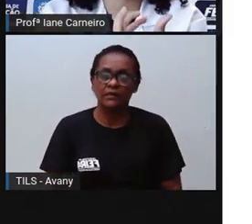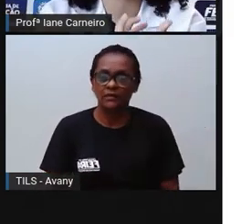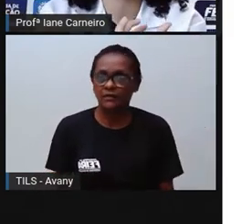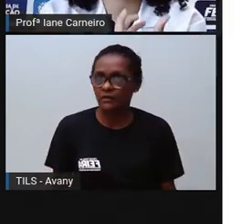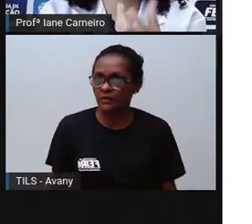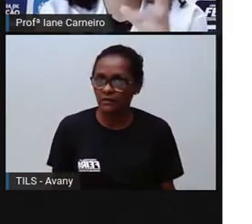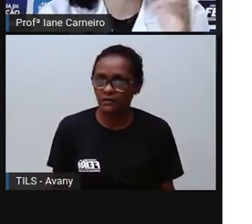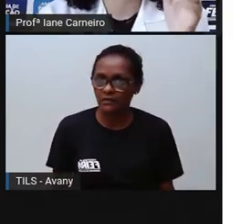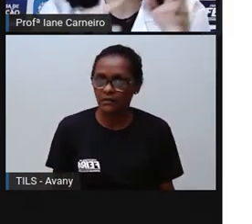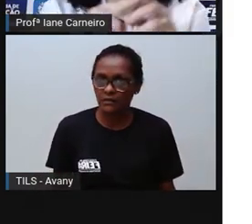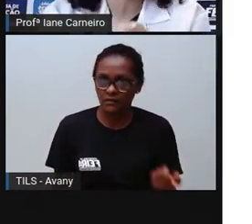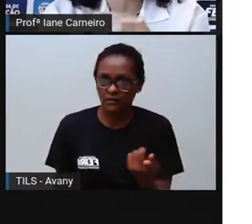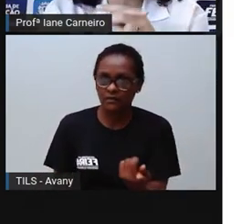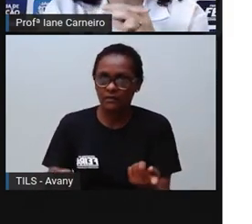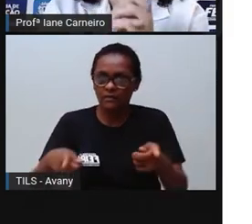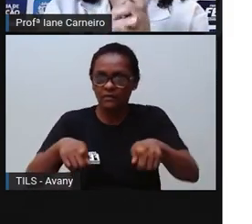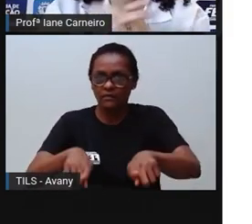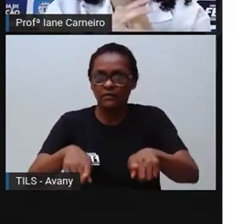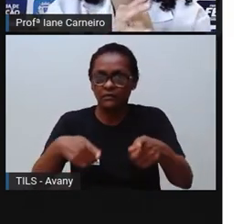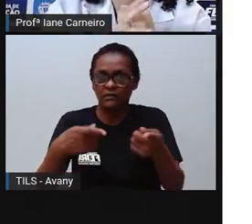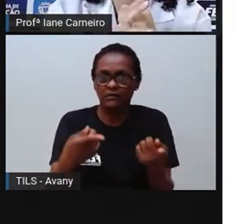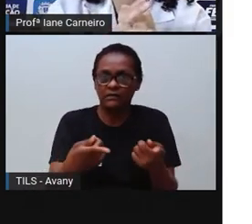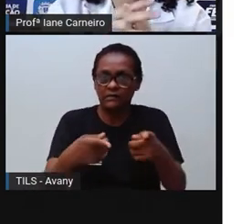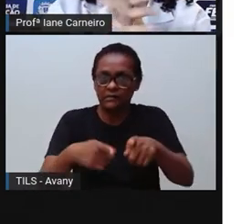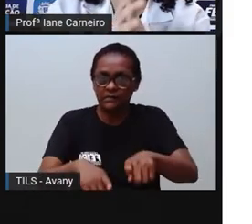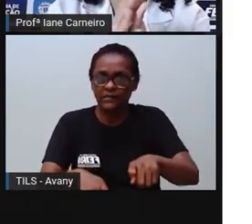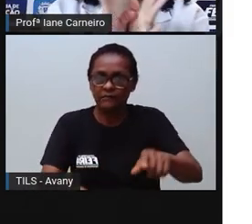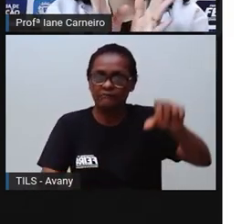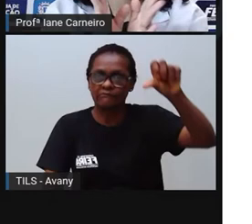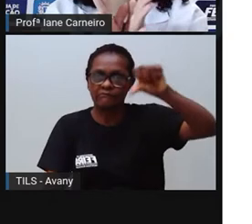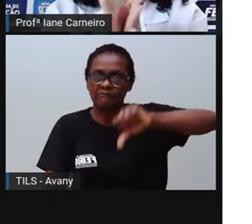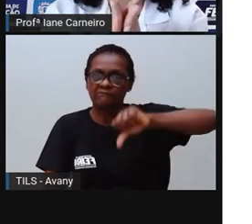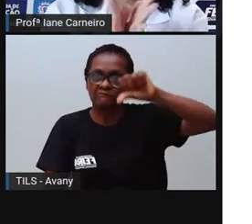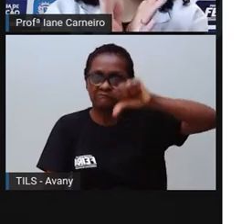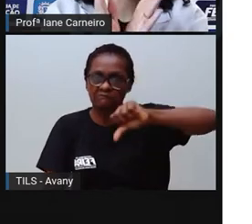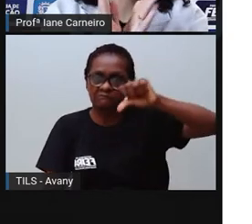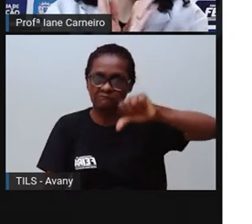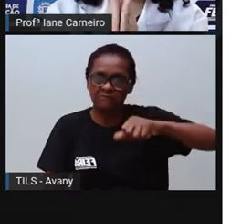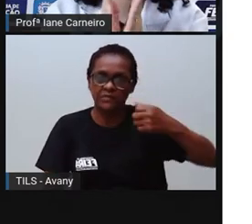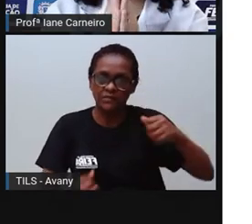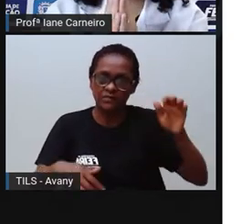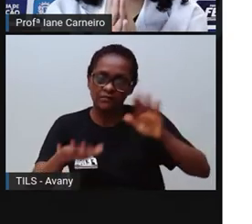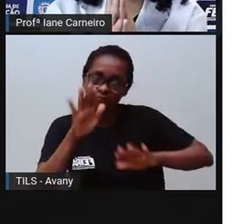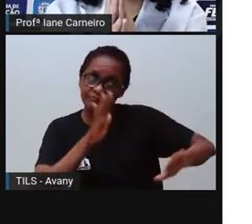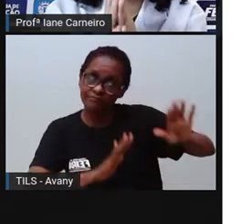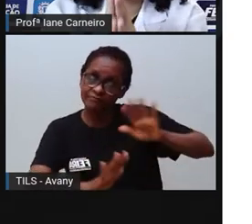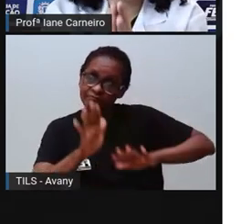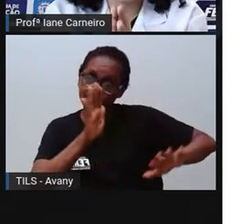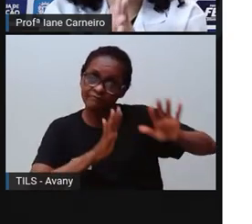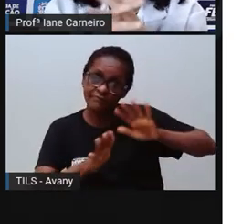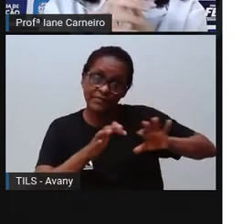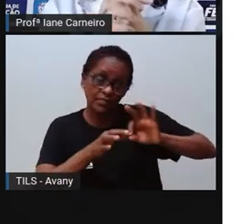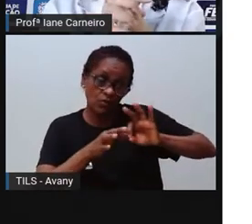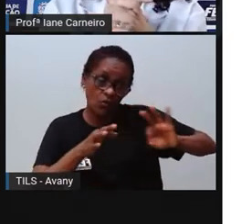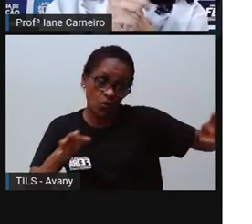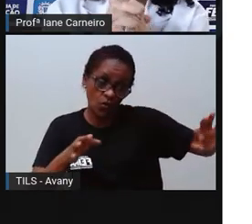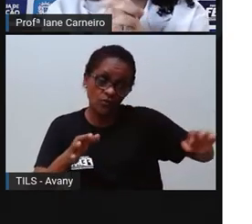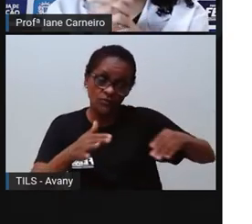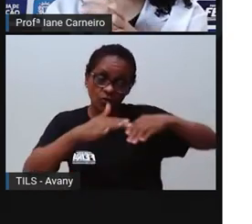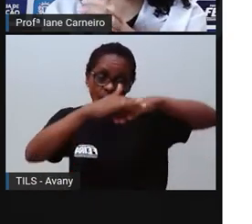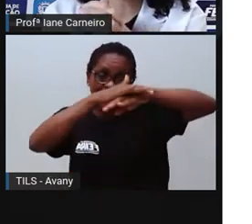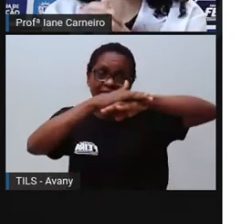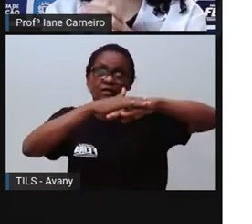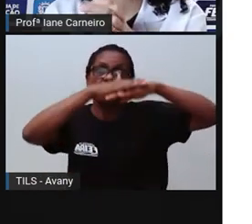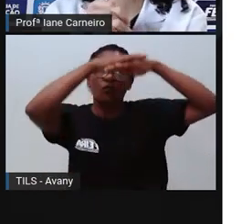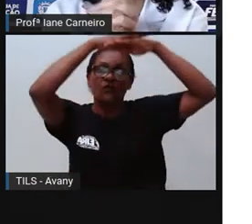espetos, né, porque são pontudos. Então, é, esses objetos, eles devem ser guardados longe do alcance